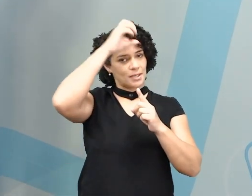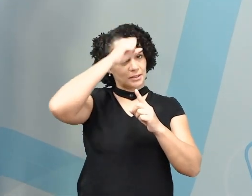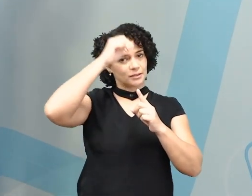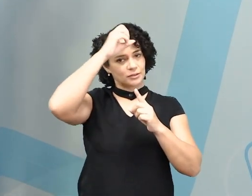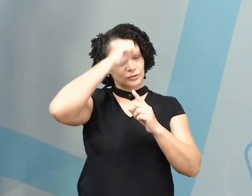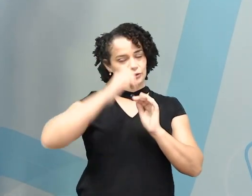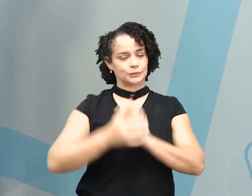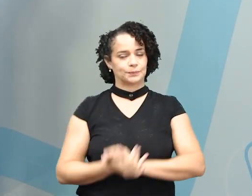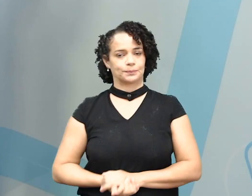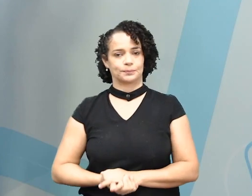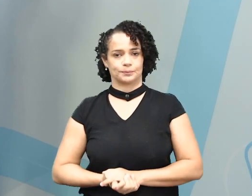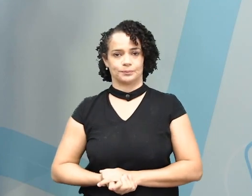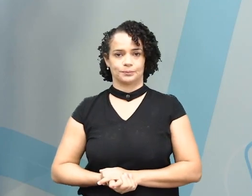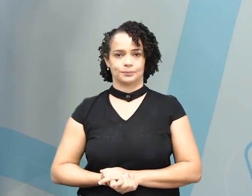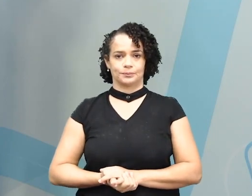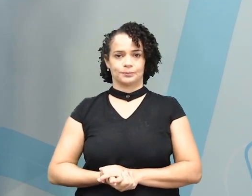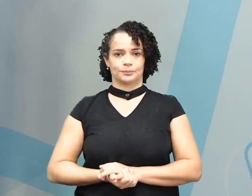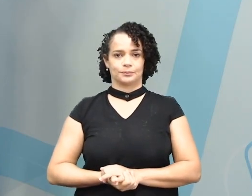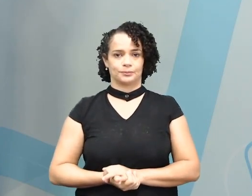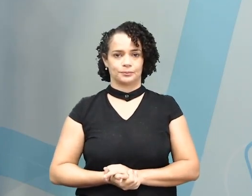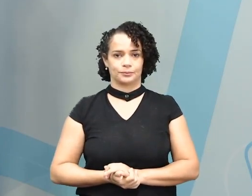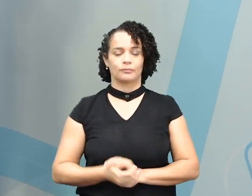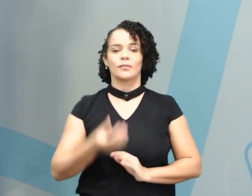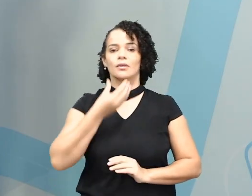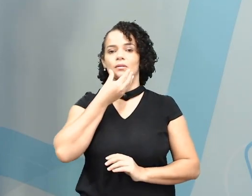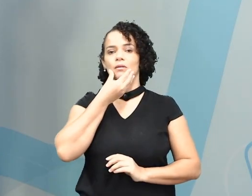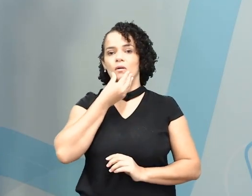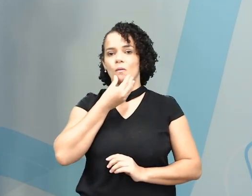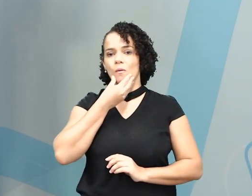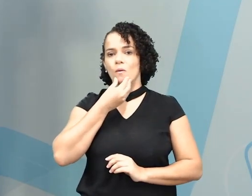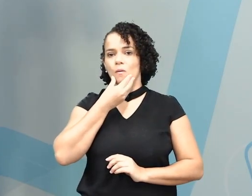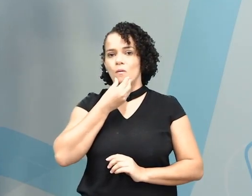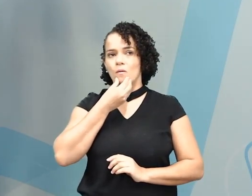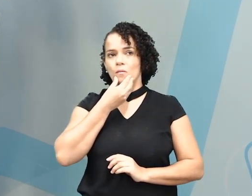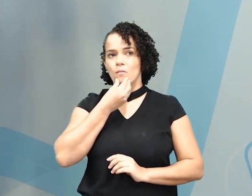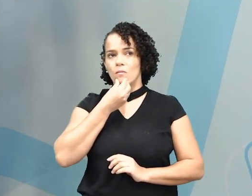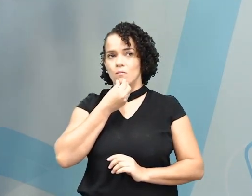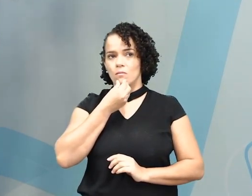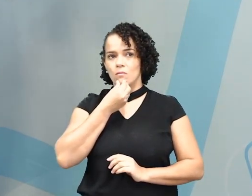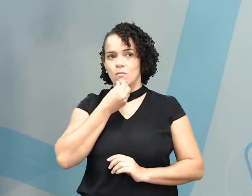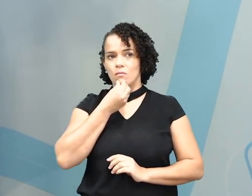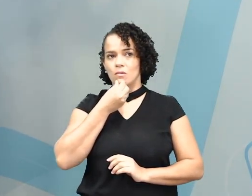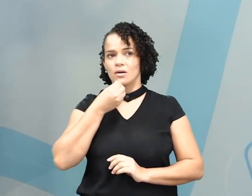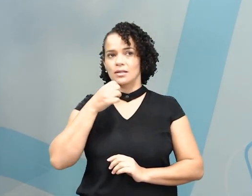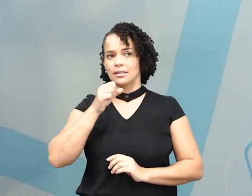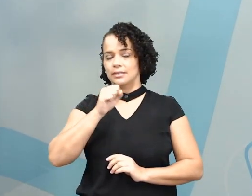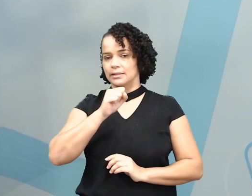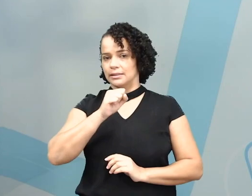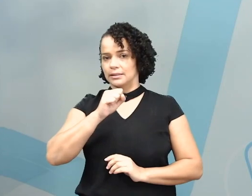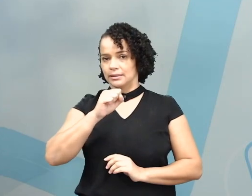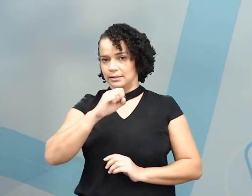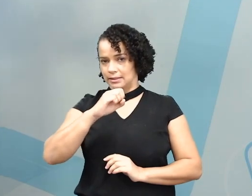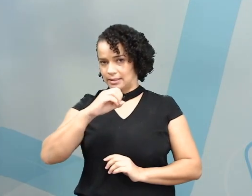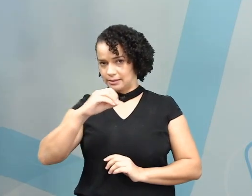Actress para she e para he, actor.